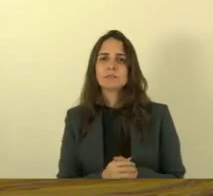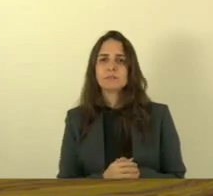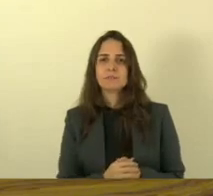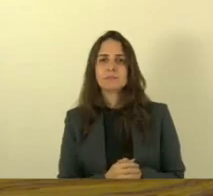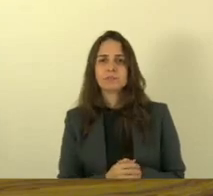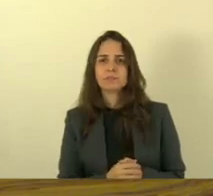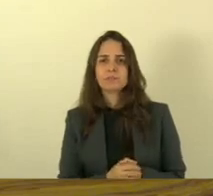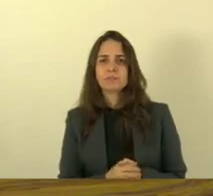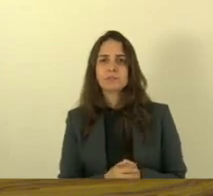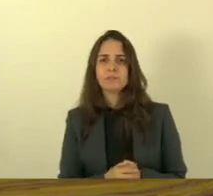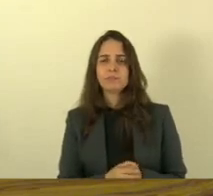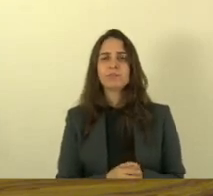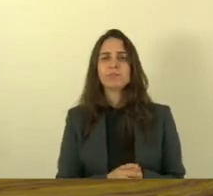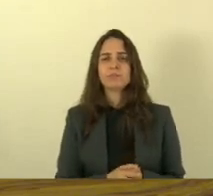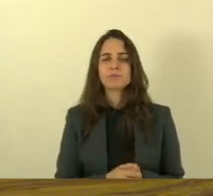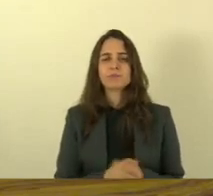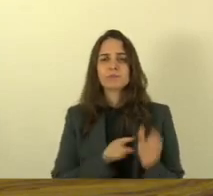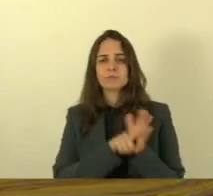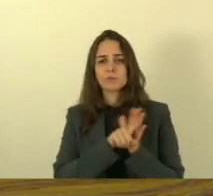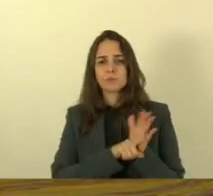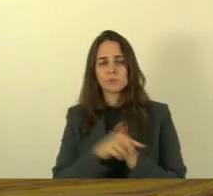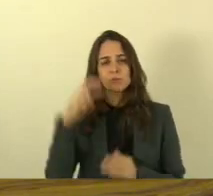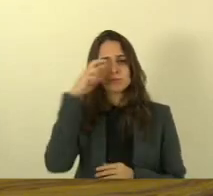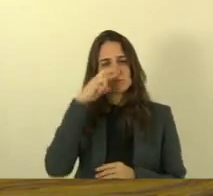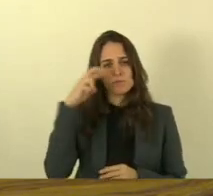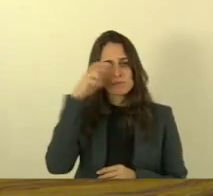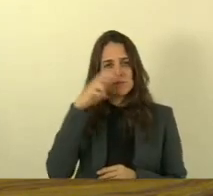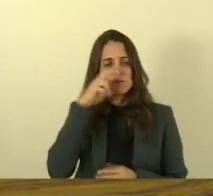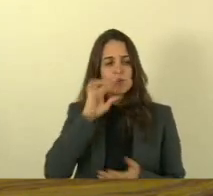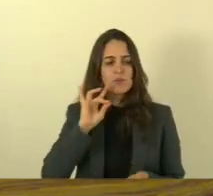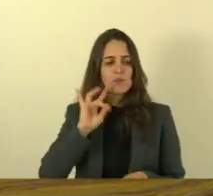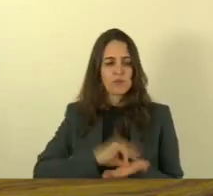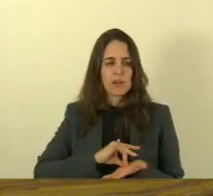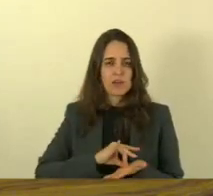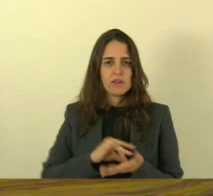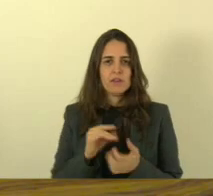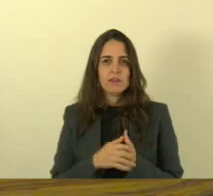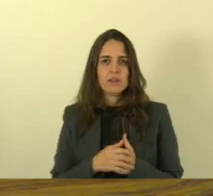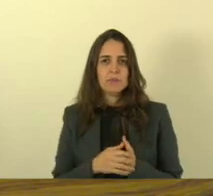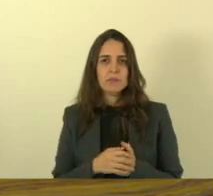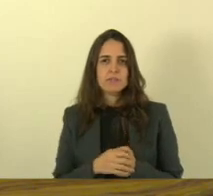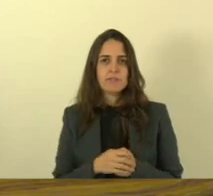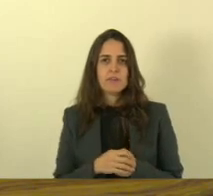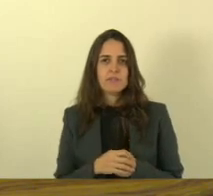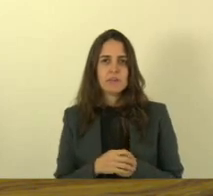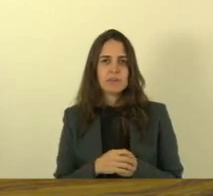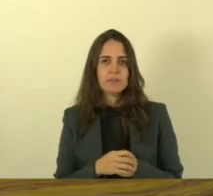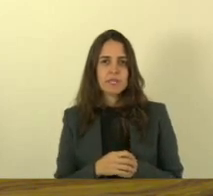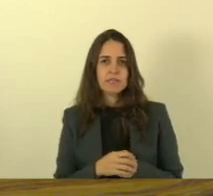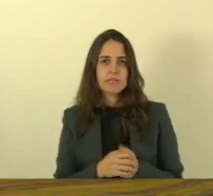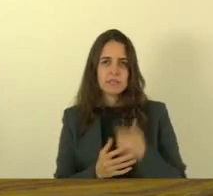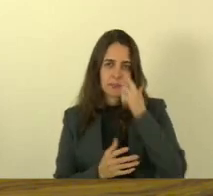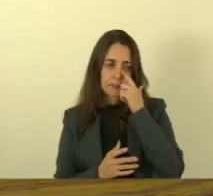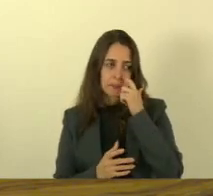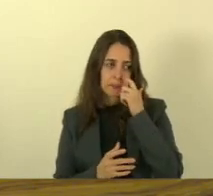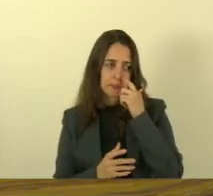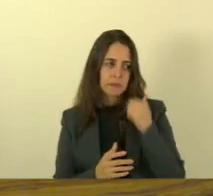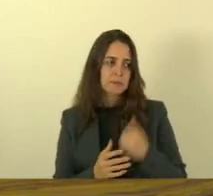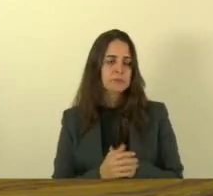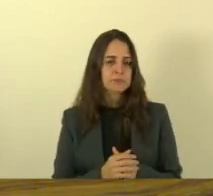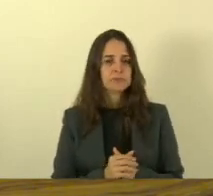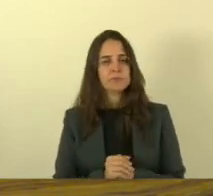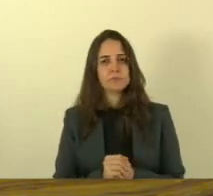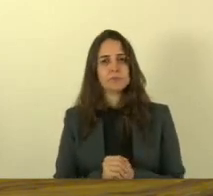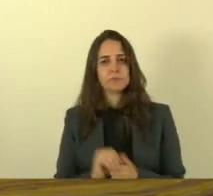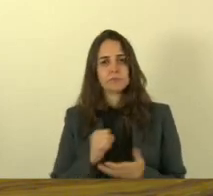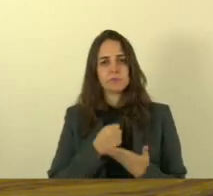carinho a nossa perícia oficial a nossa perícia criminal o meu